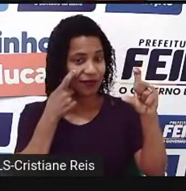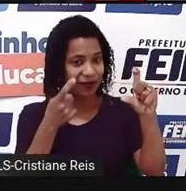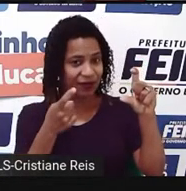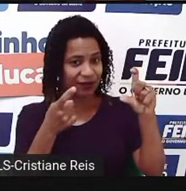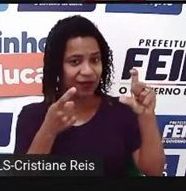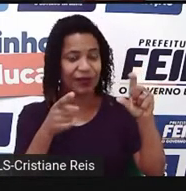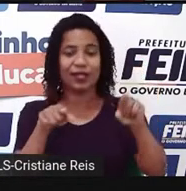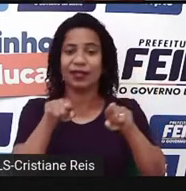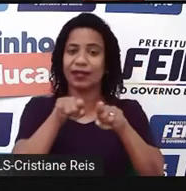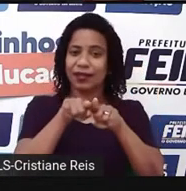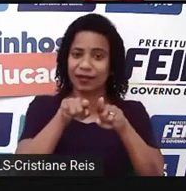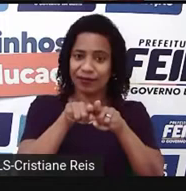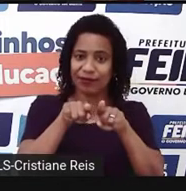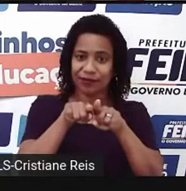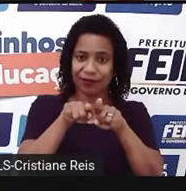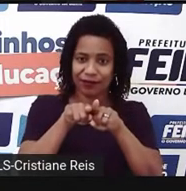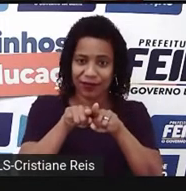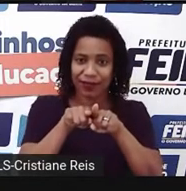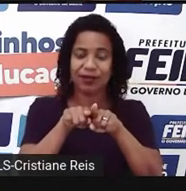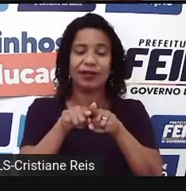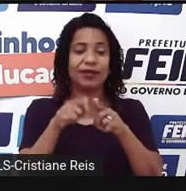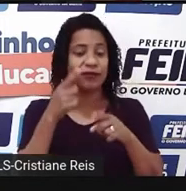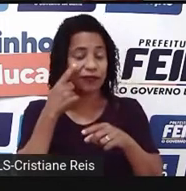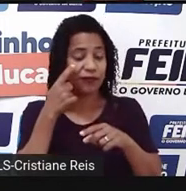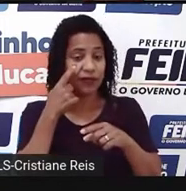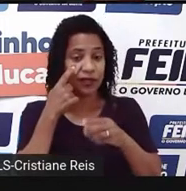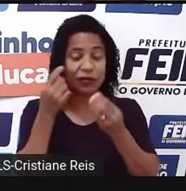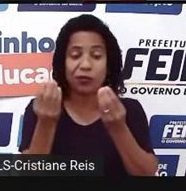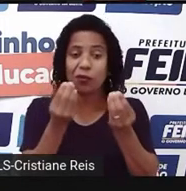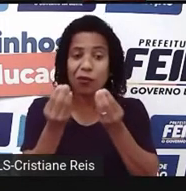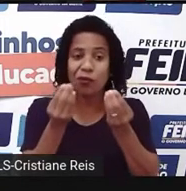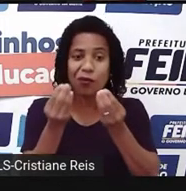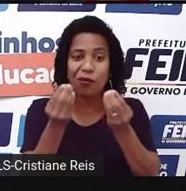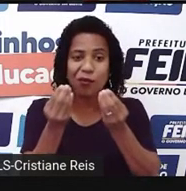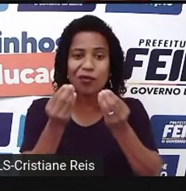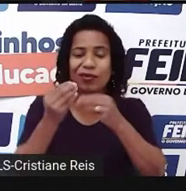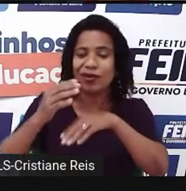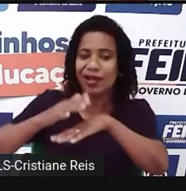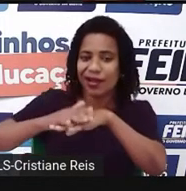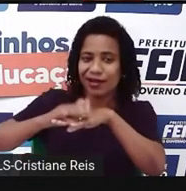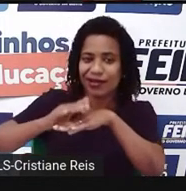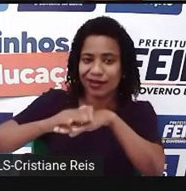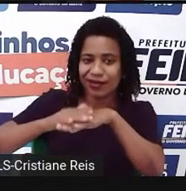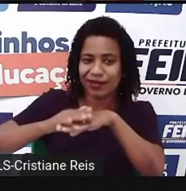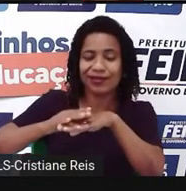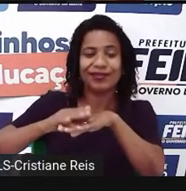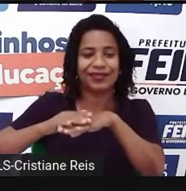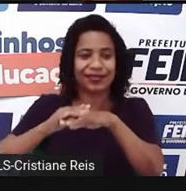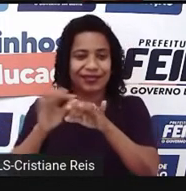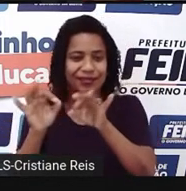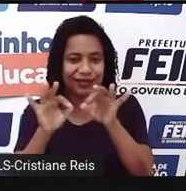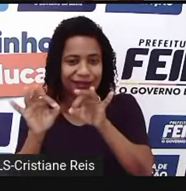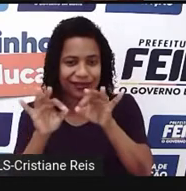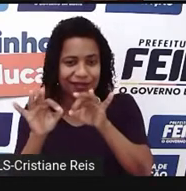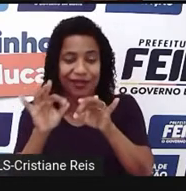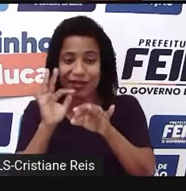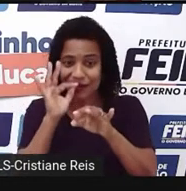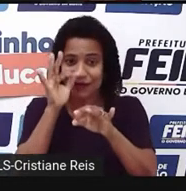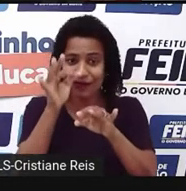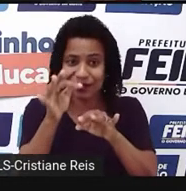Vamos também expressar previsões e ações que irão ocorrer ou não futuramente.